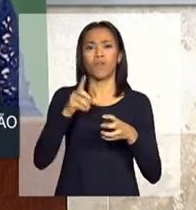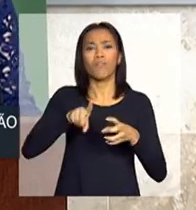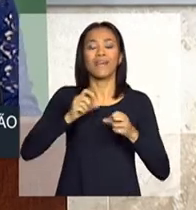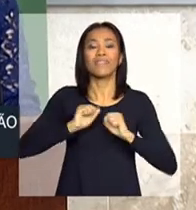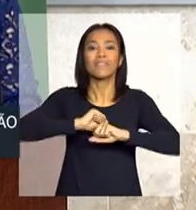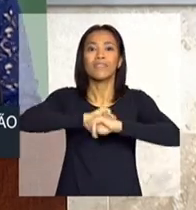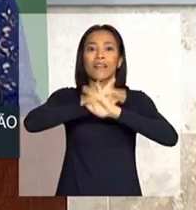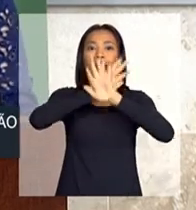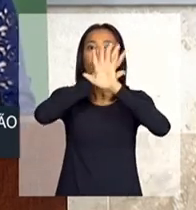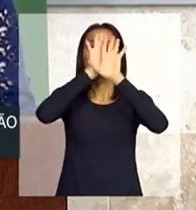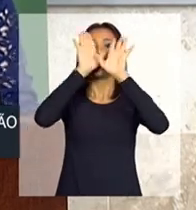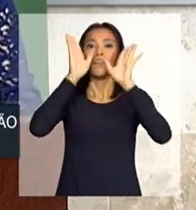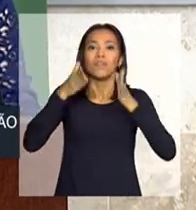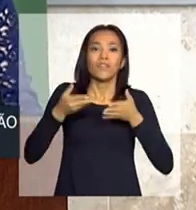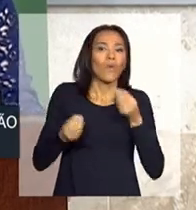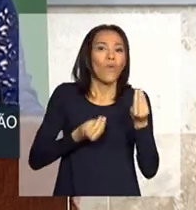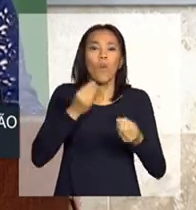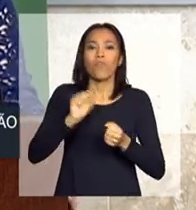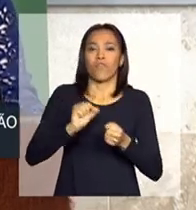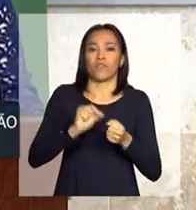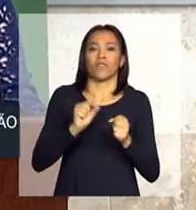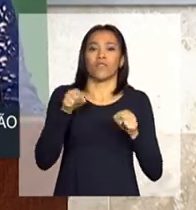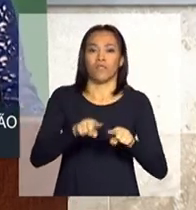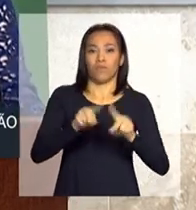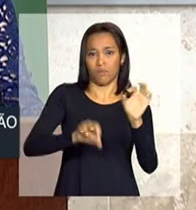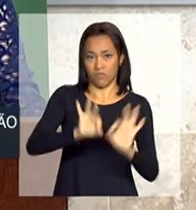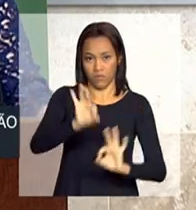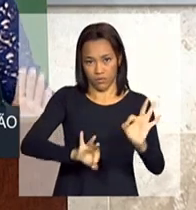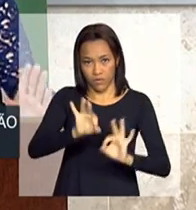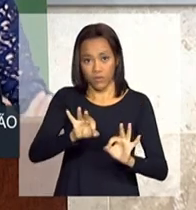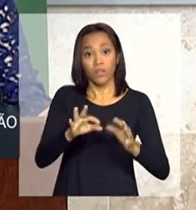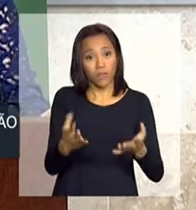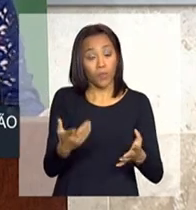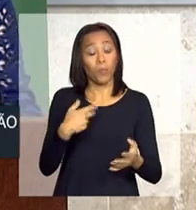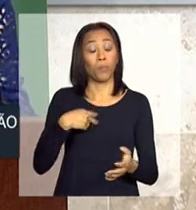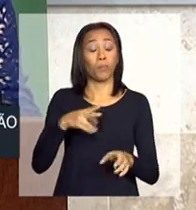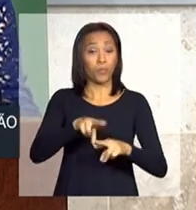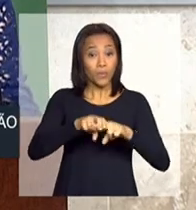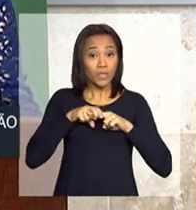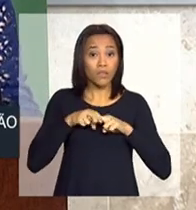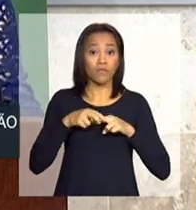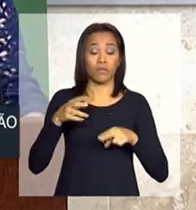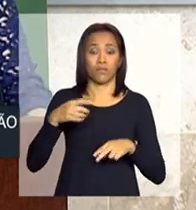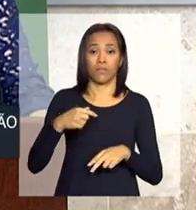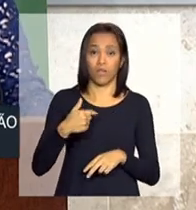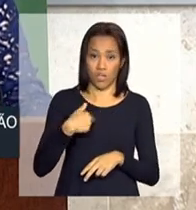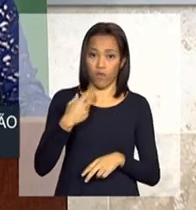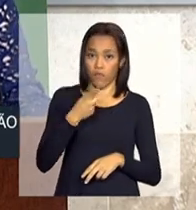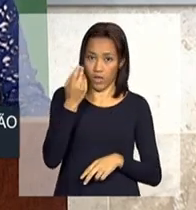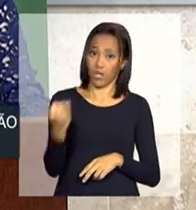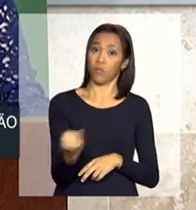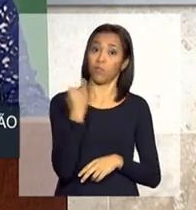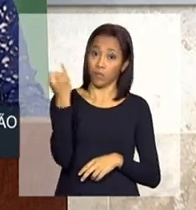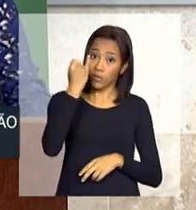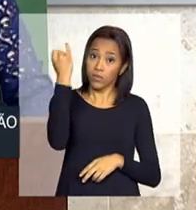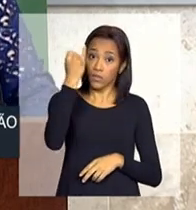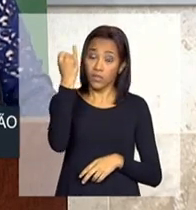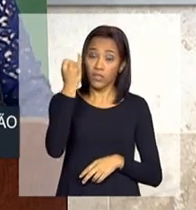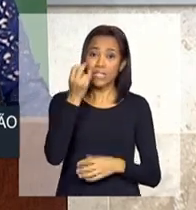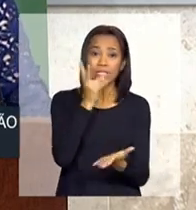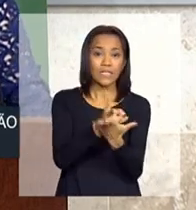caminho. Daí porque eu considero que é importante a interlocução